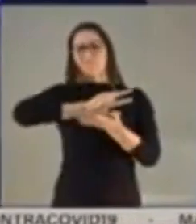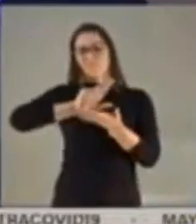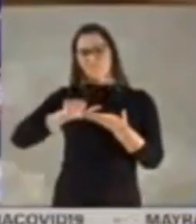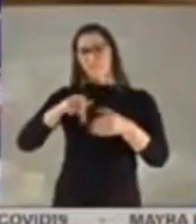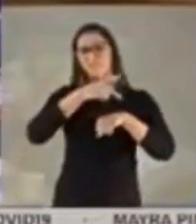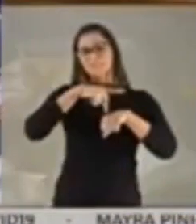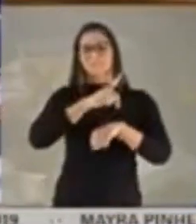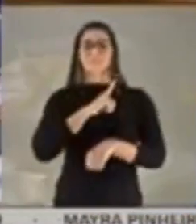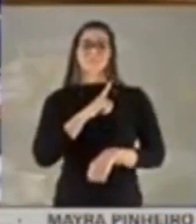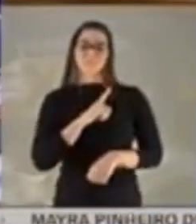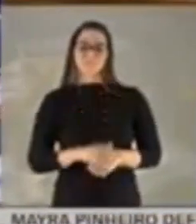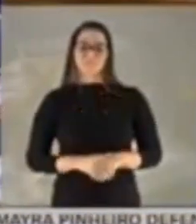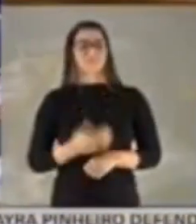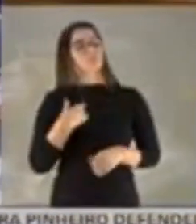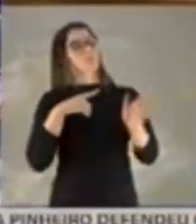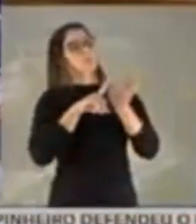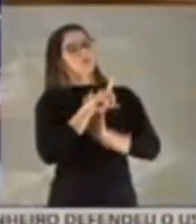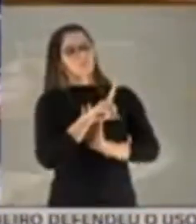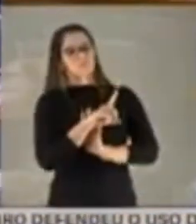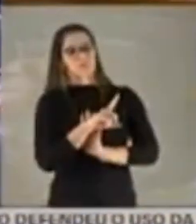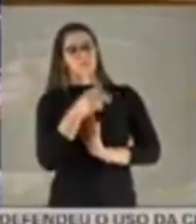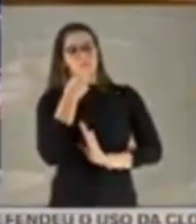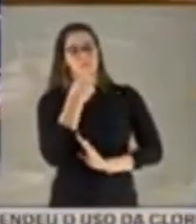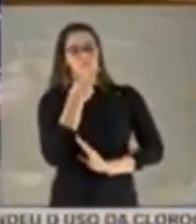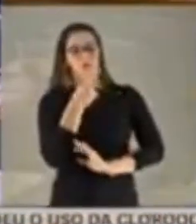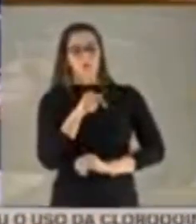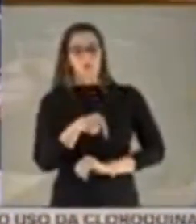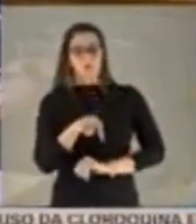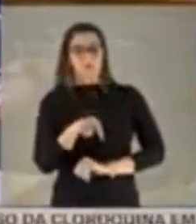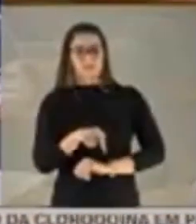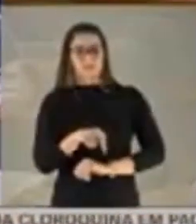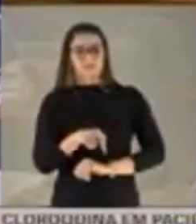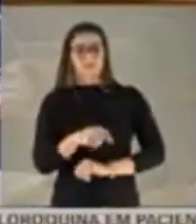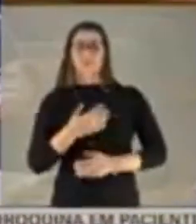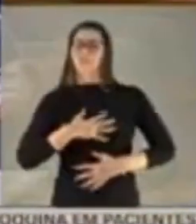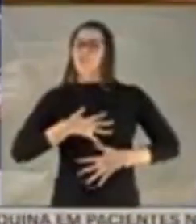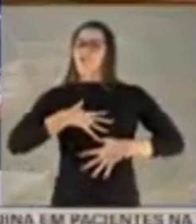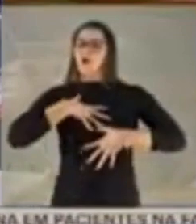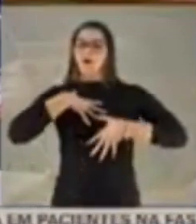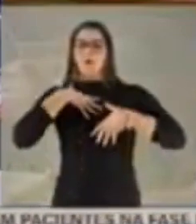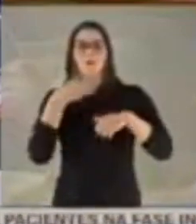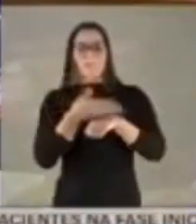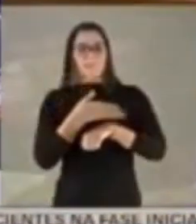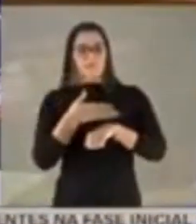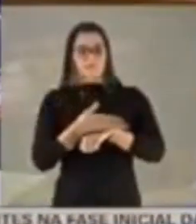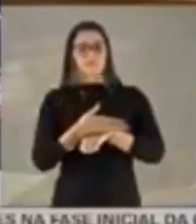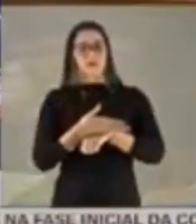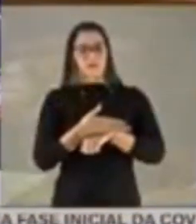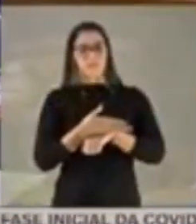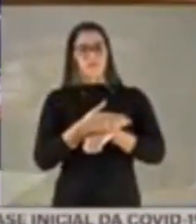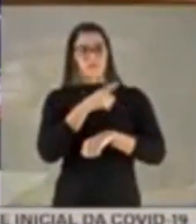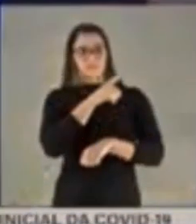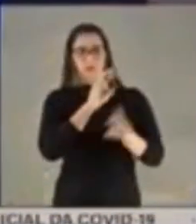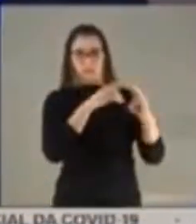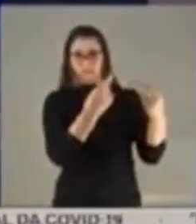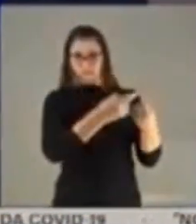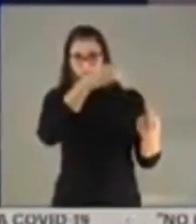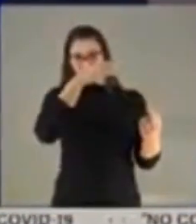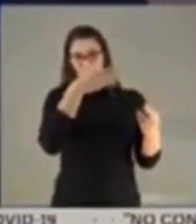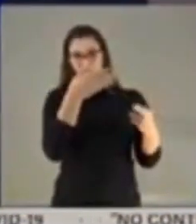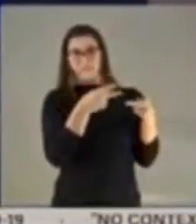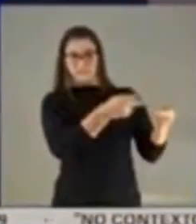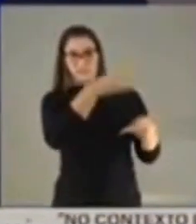Deixa eu lhe perguntar uma coisa, a senhora declinou aqui que foi uma honra ter participado da missão de Manaus, reitera? Sim.